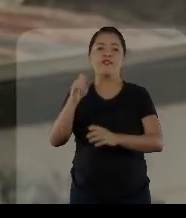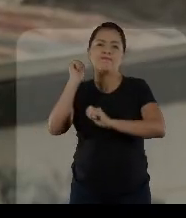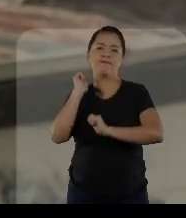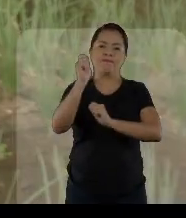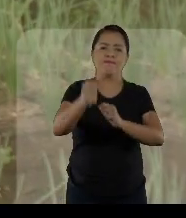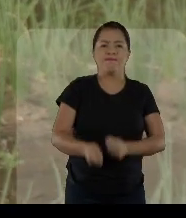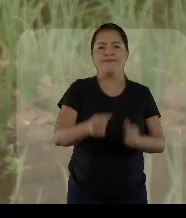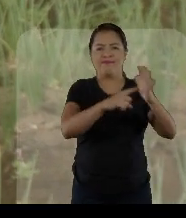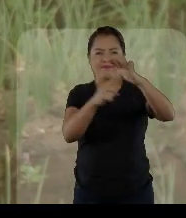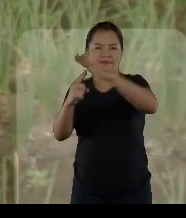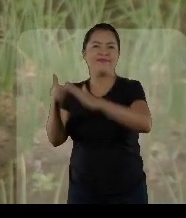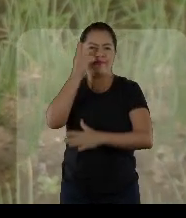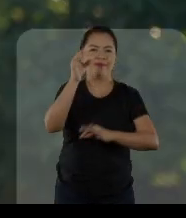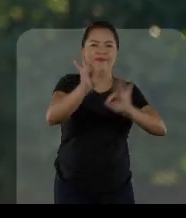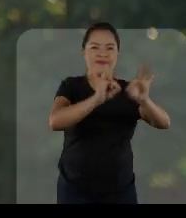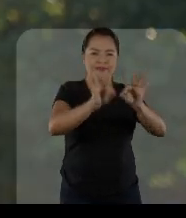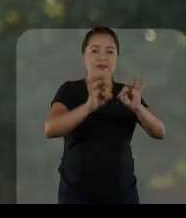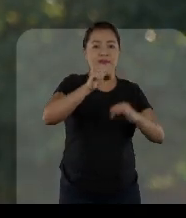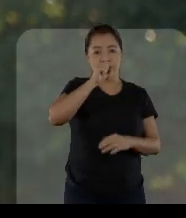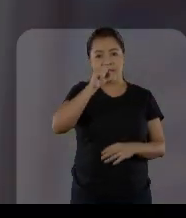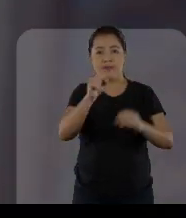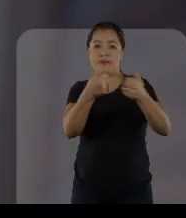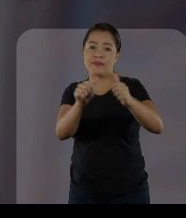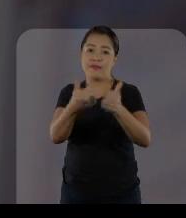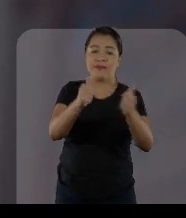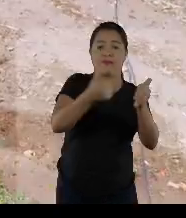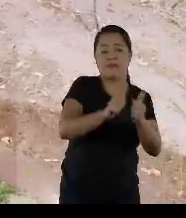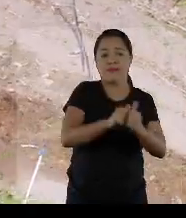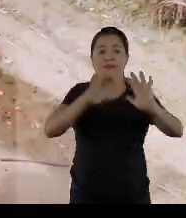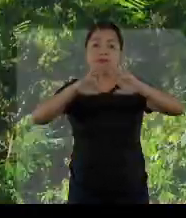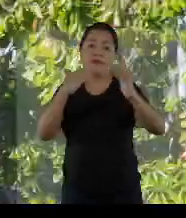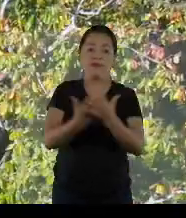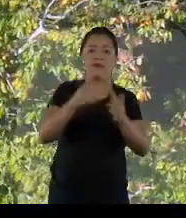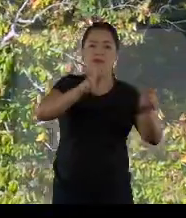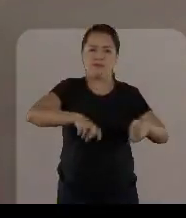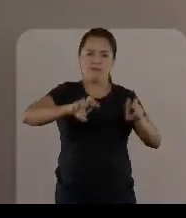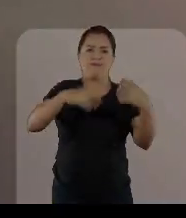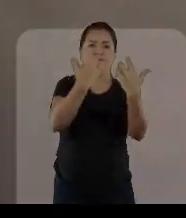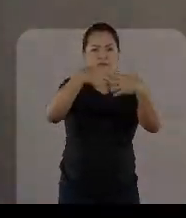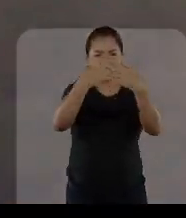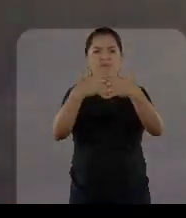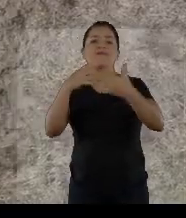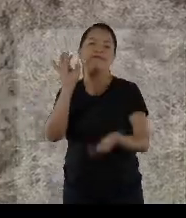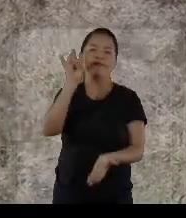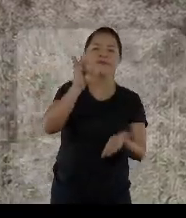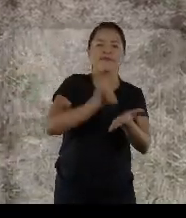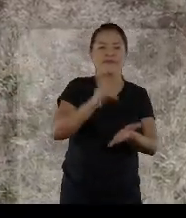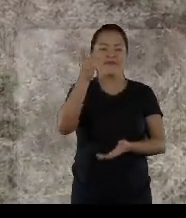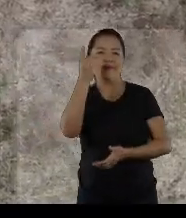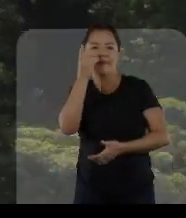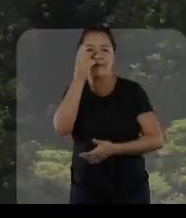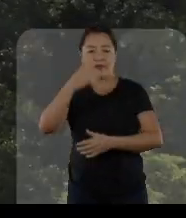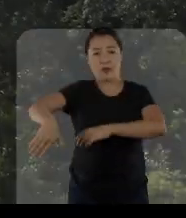pescado, foi Davi. Unibus escolares, máquinas agrícolas, foi Davi, foi